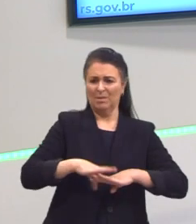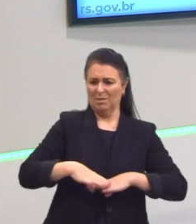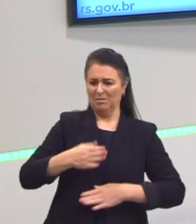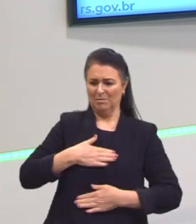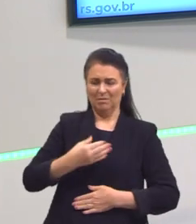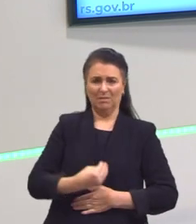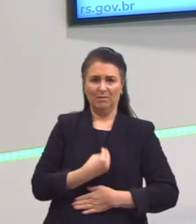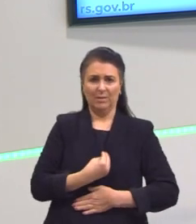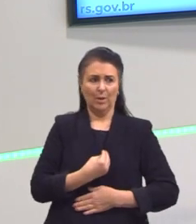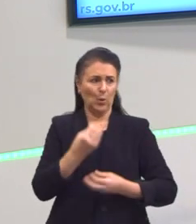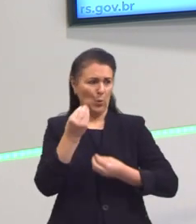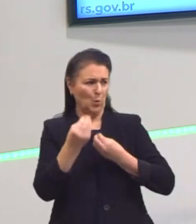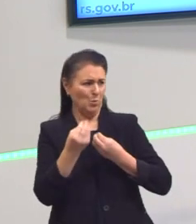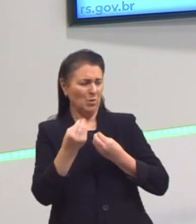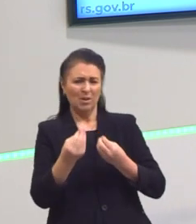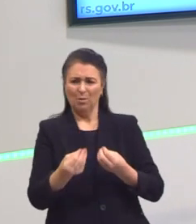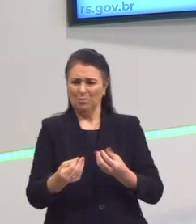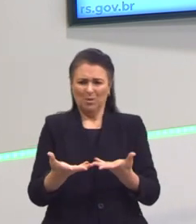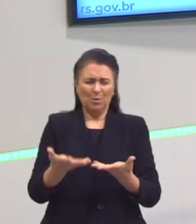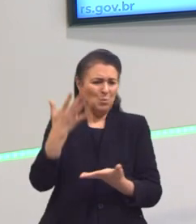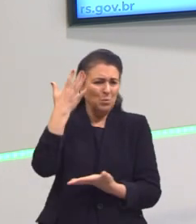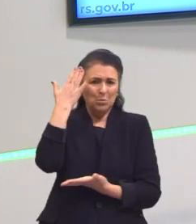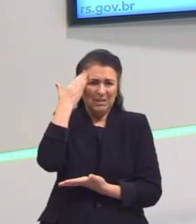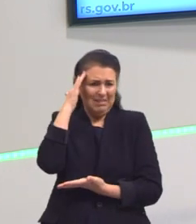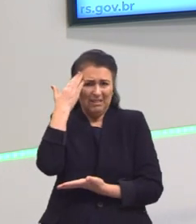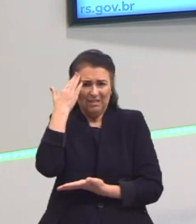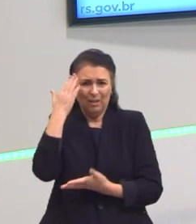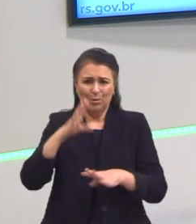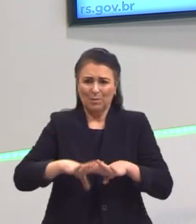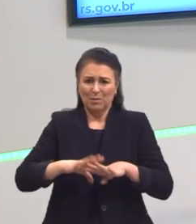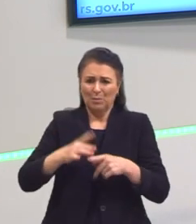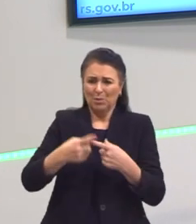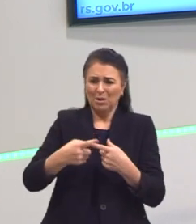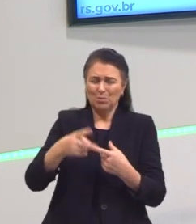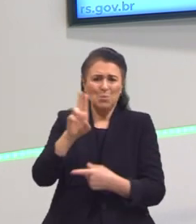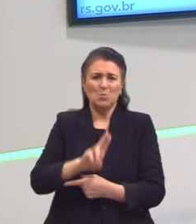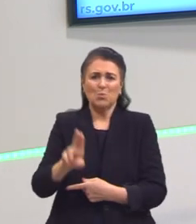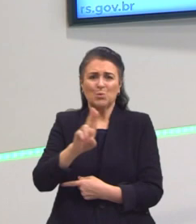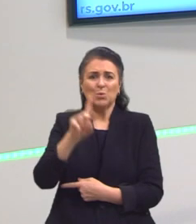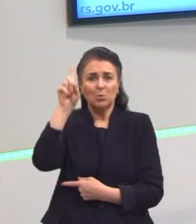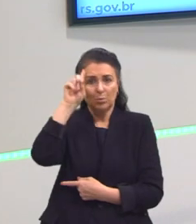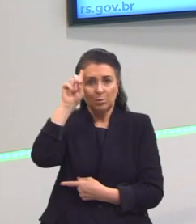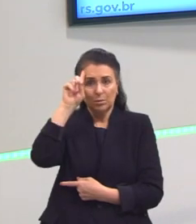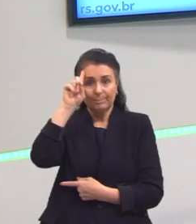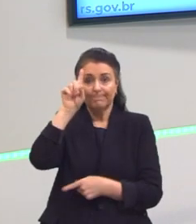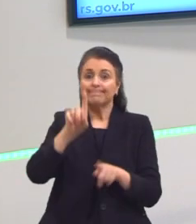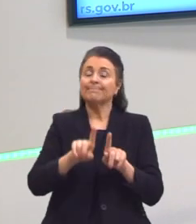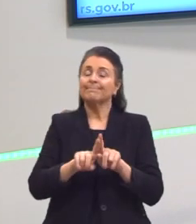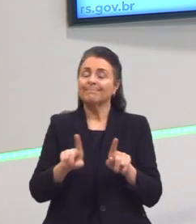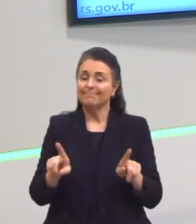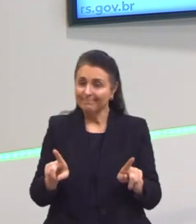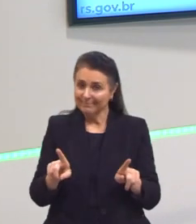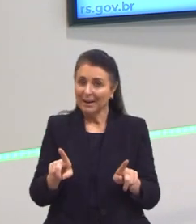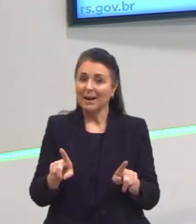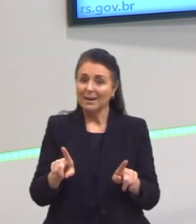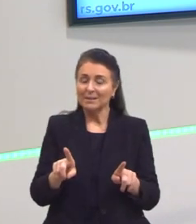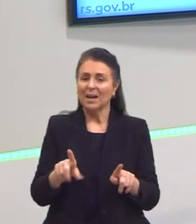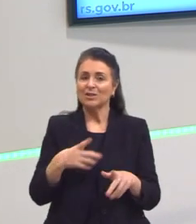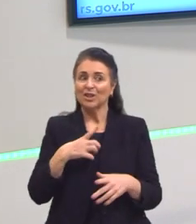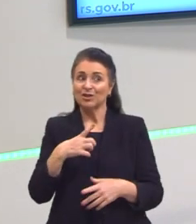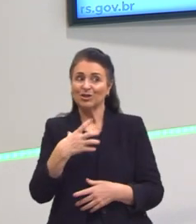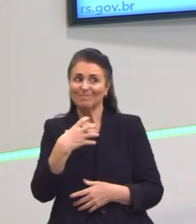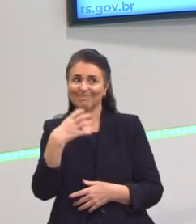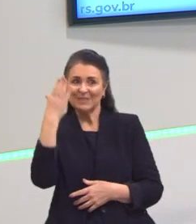Mas onde é que eu vejo isso, né? Eu nem uso a matemática, a gente usa, né? Só que, às vezes, a gente tem ali uma forma